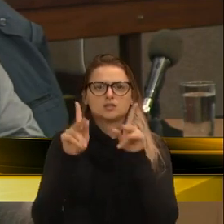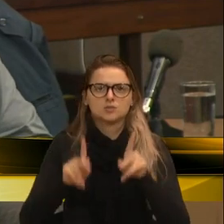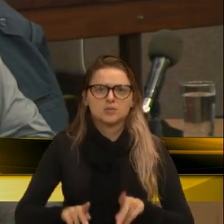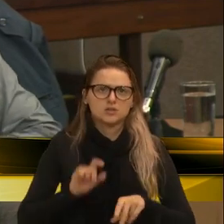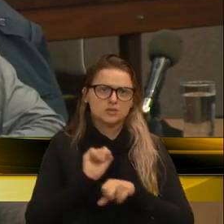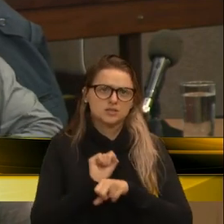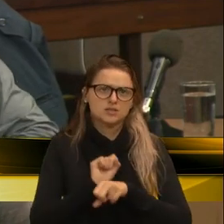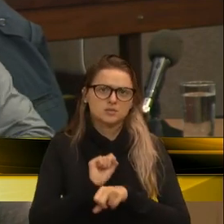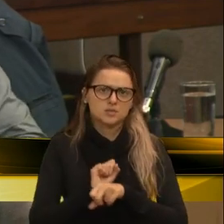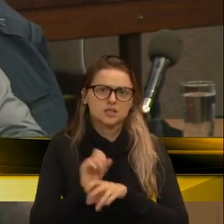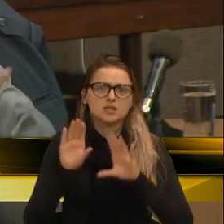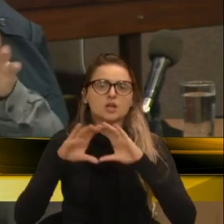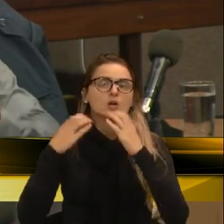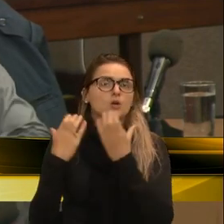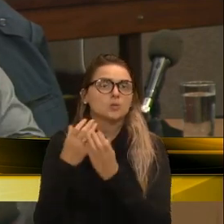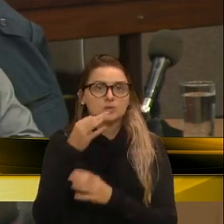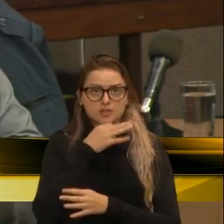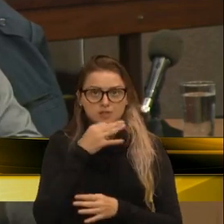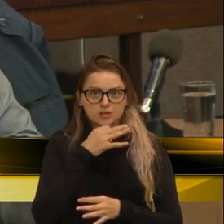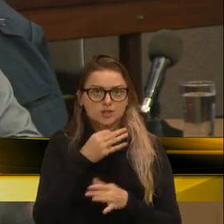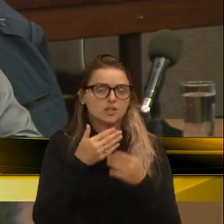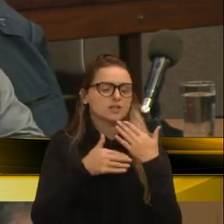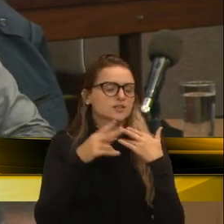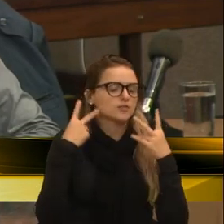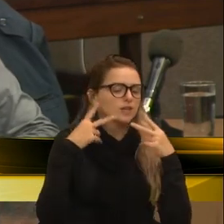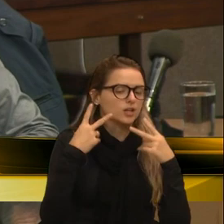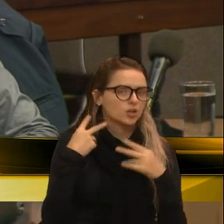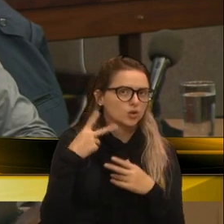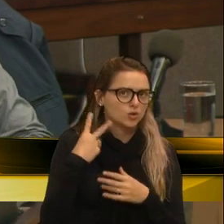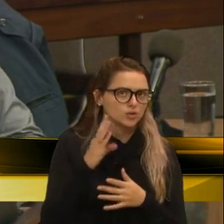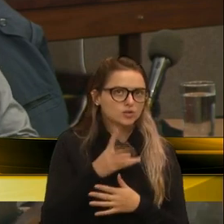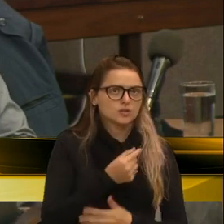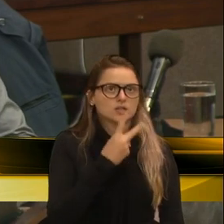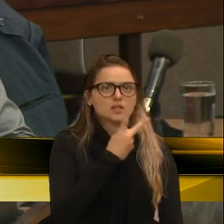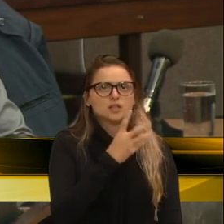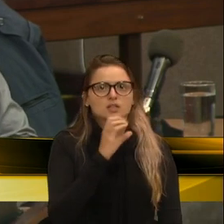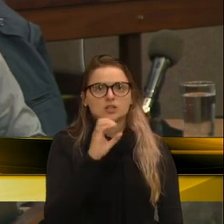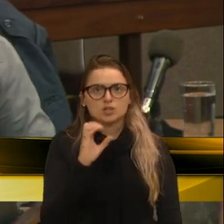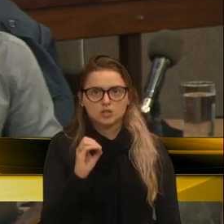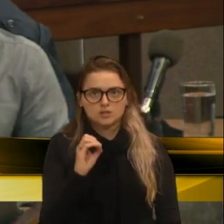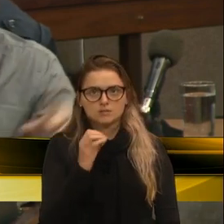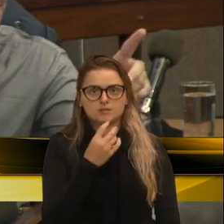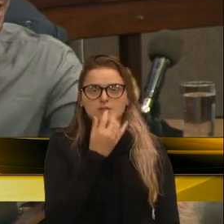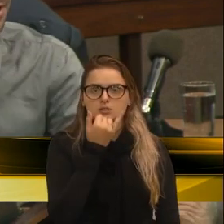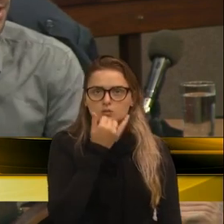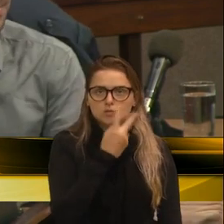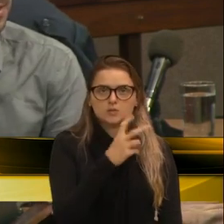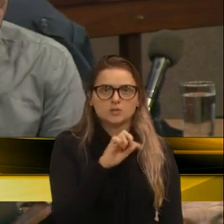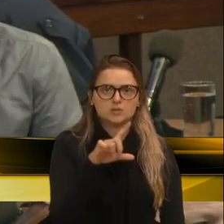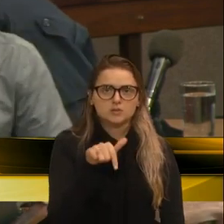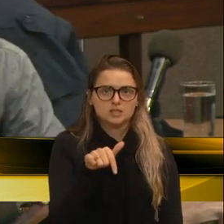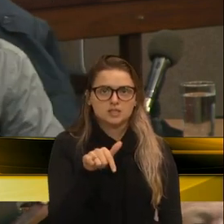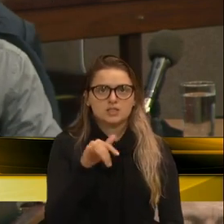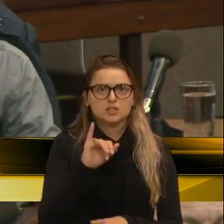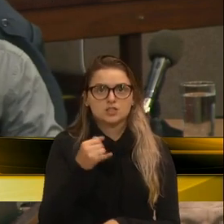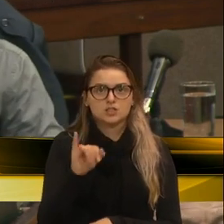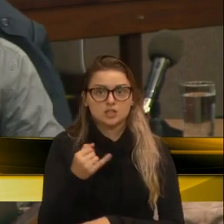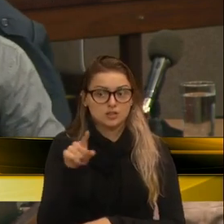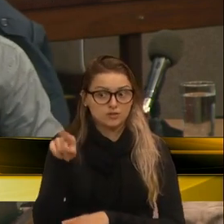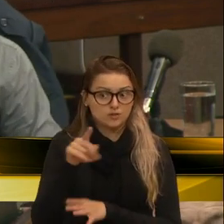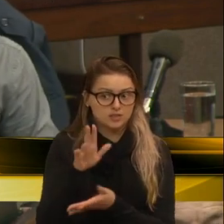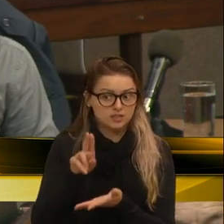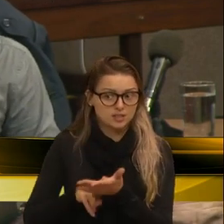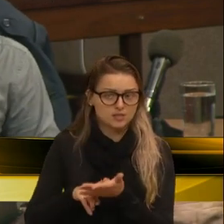Oliveira, Comunidade Caxias, vereadores. Em 2000, janeiro de 2017, quando vocês entraram na administração, vereador Fiusa,